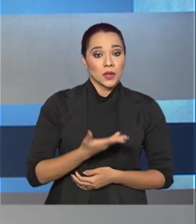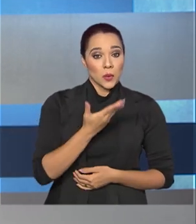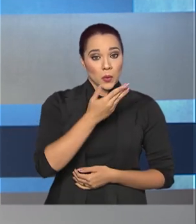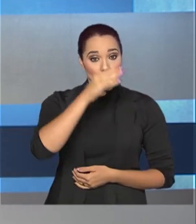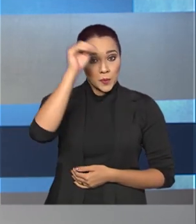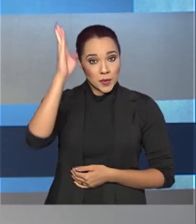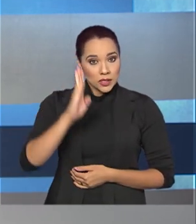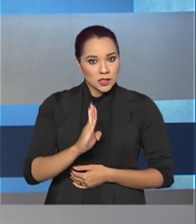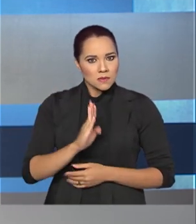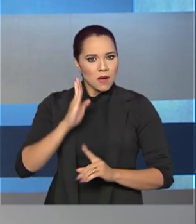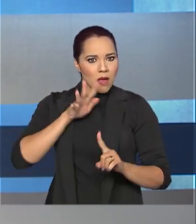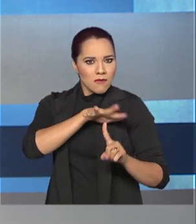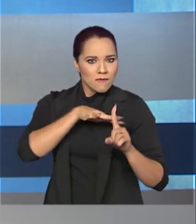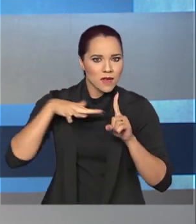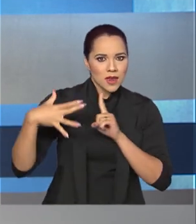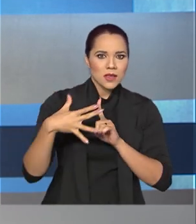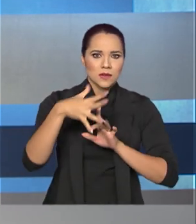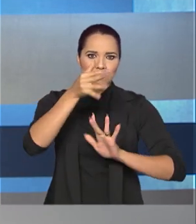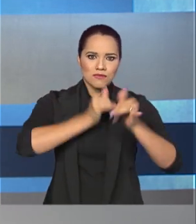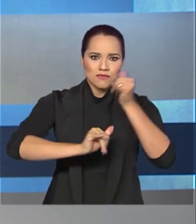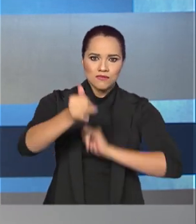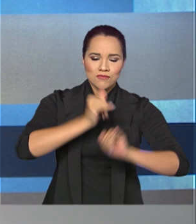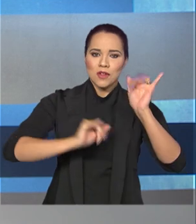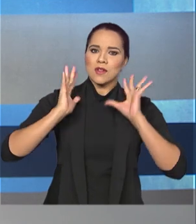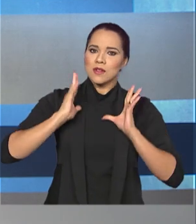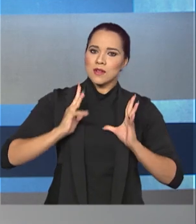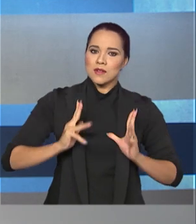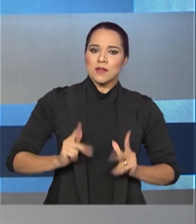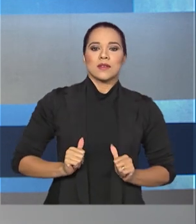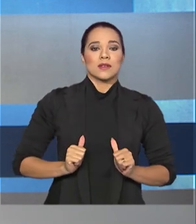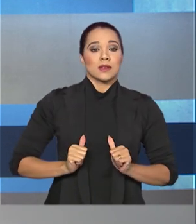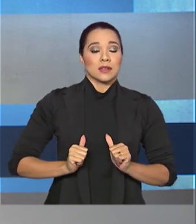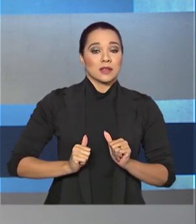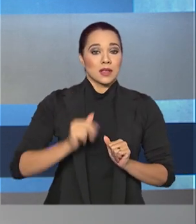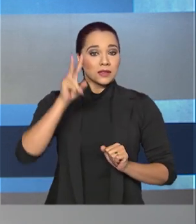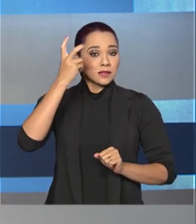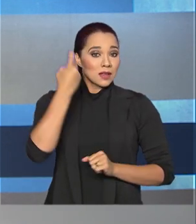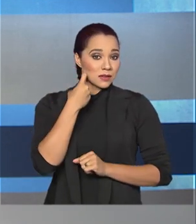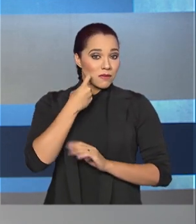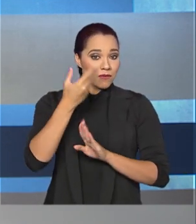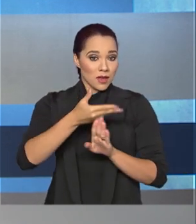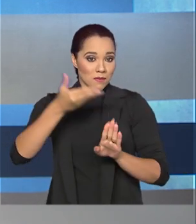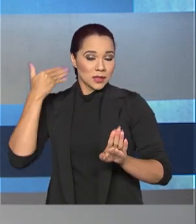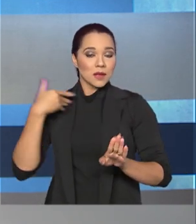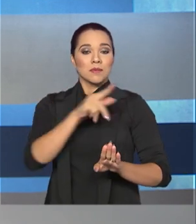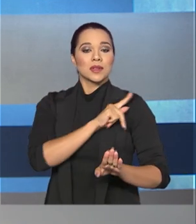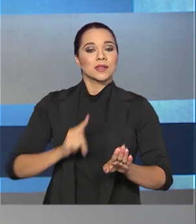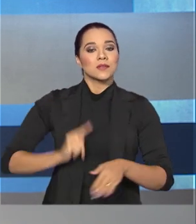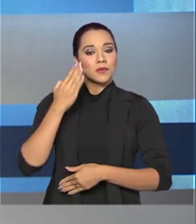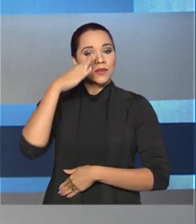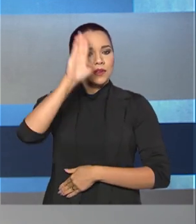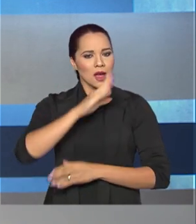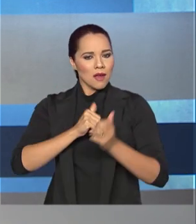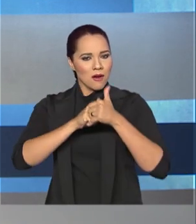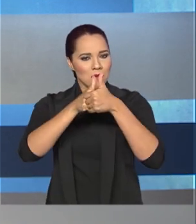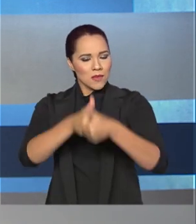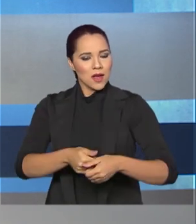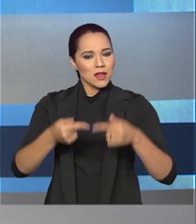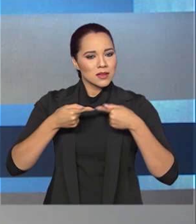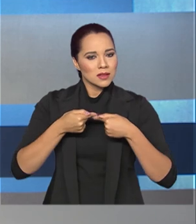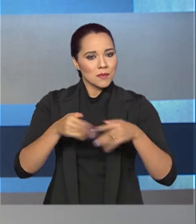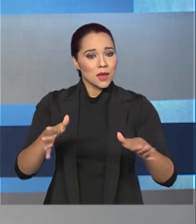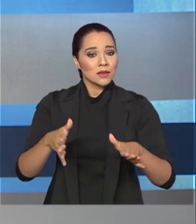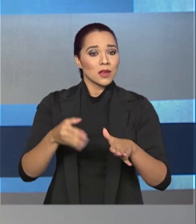referência na geração de energia limpa e renovável. Na última sexta-feira, o presidente Jair Bolsonaro acompanhou o